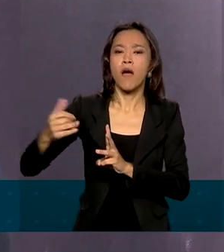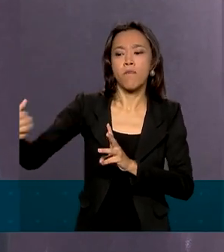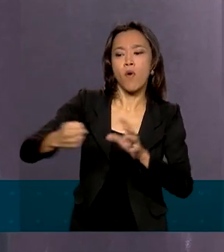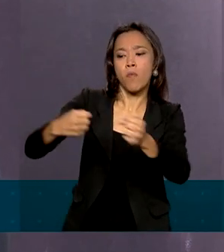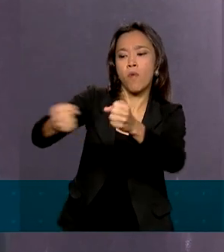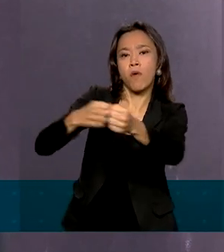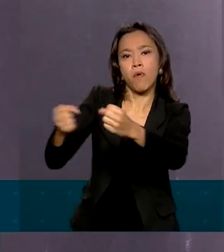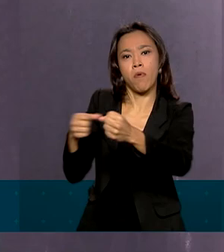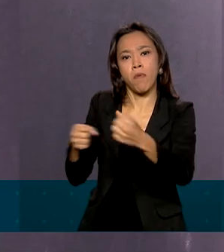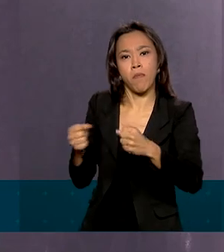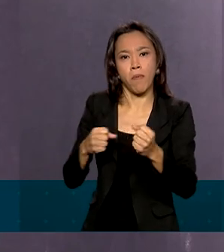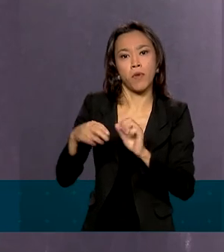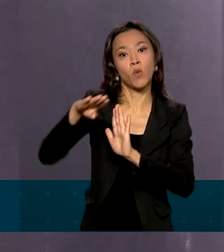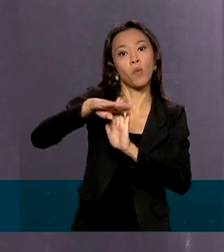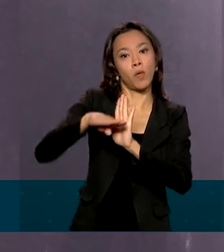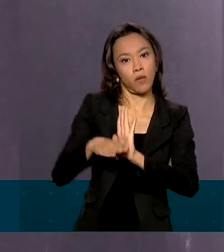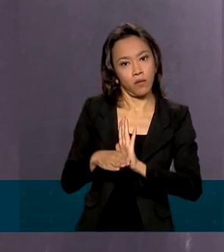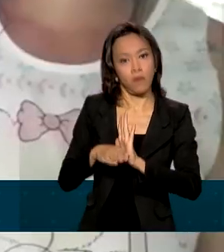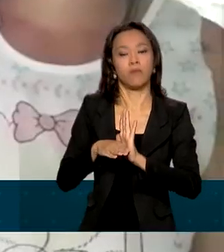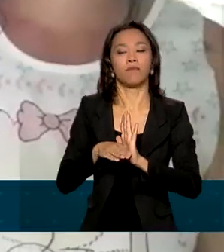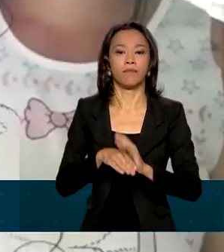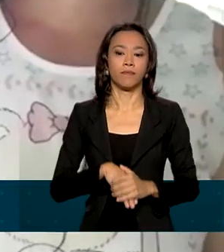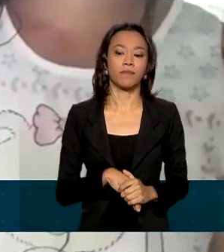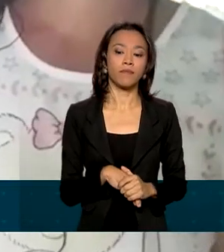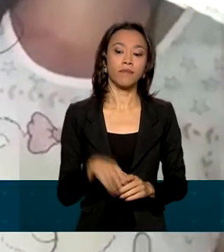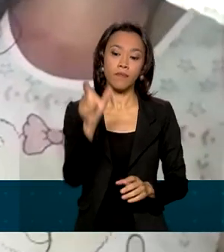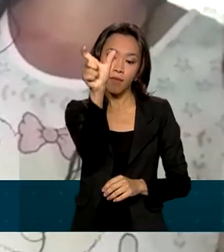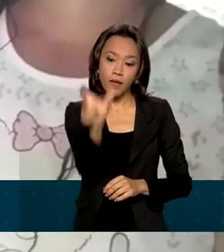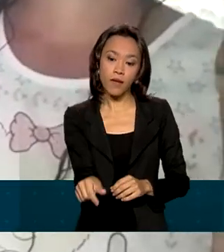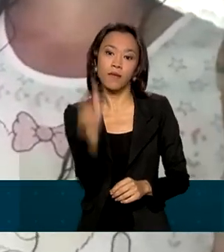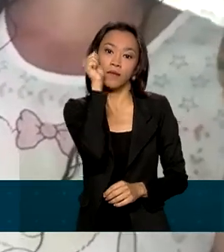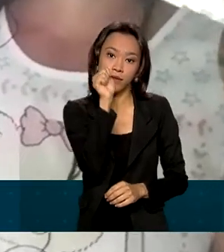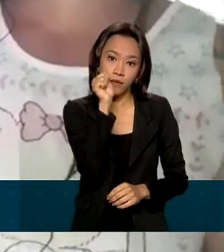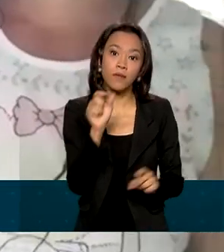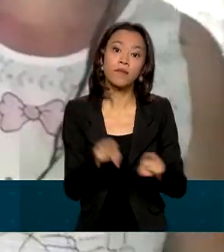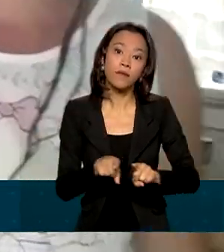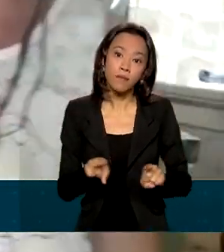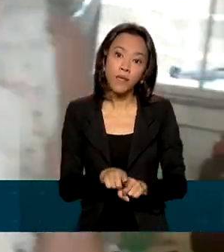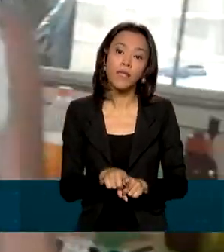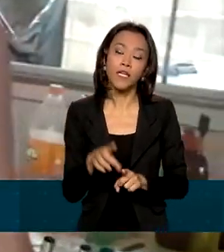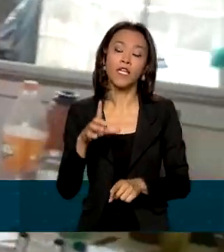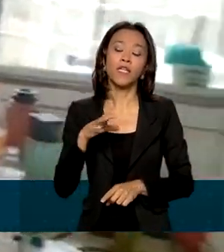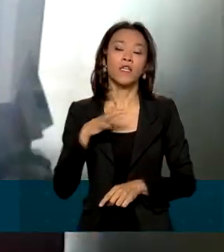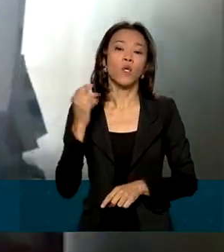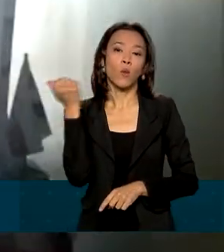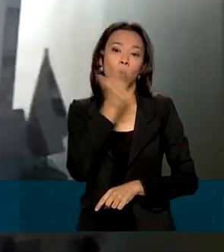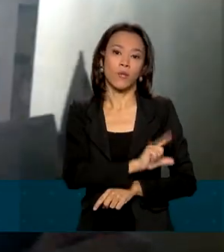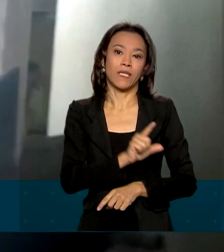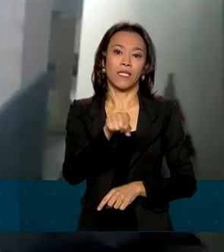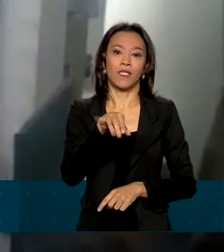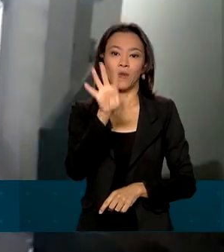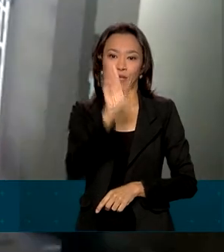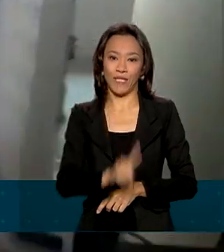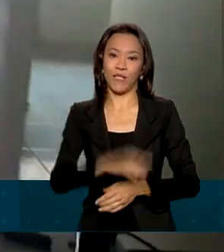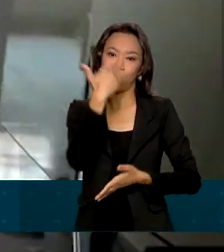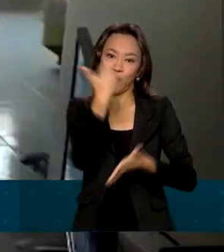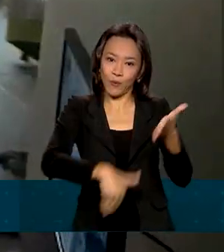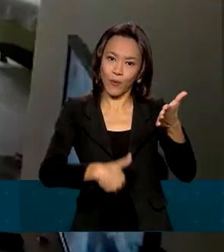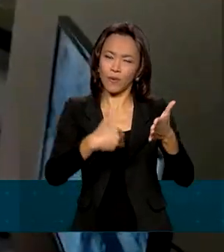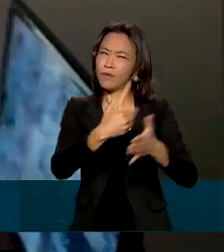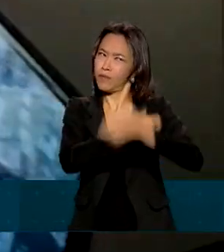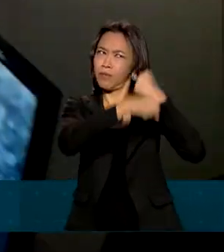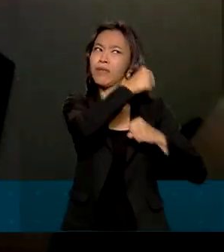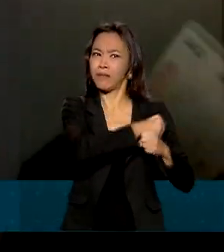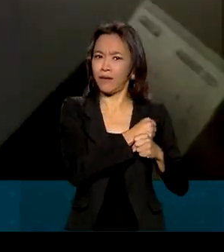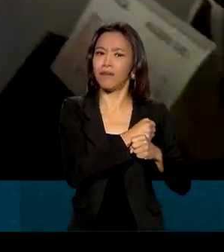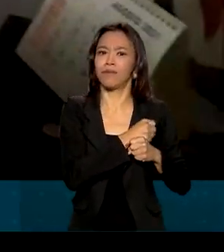programa e a gente vai ter um número estimativo afinal. Fernanda é beneficiária da tarifa social de energia desde o ano passado. Ela